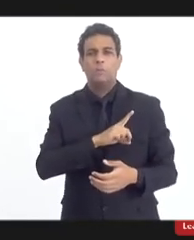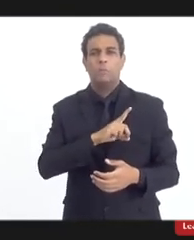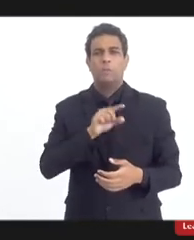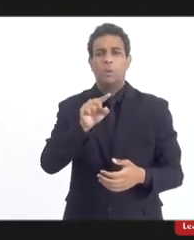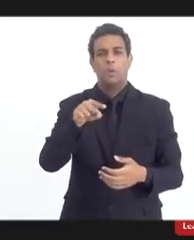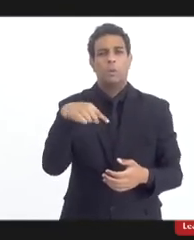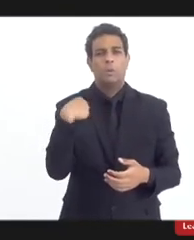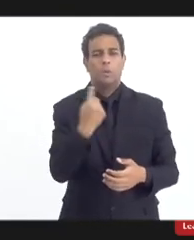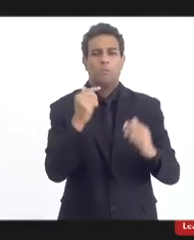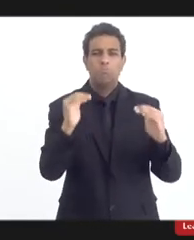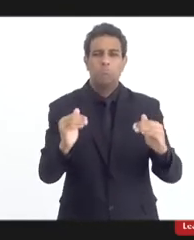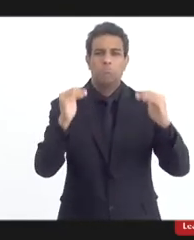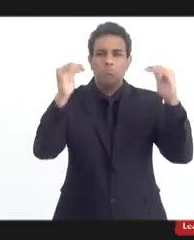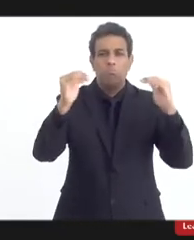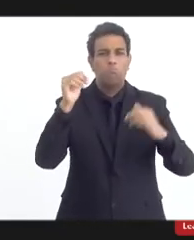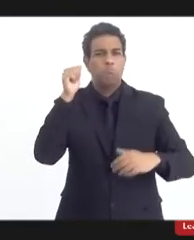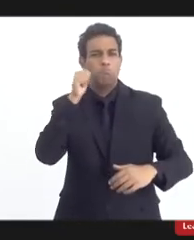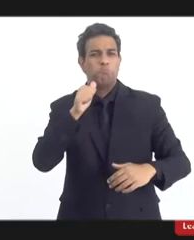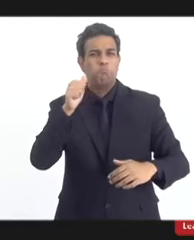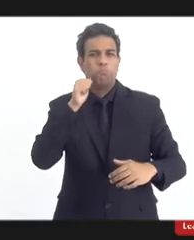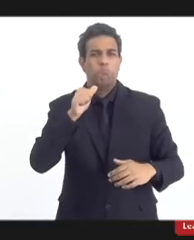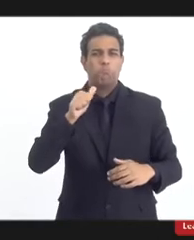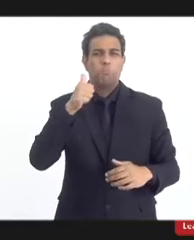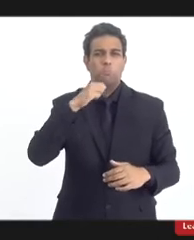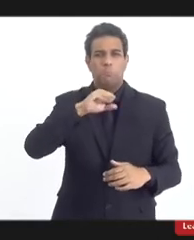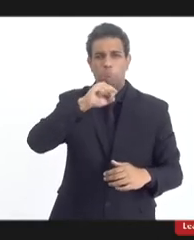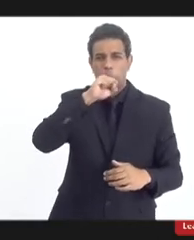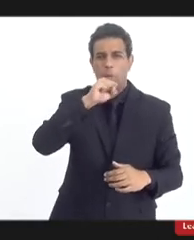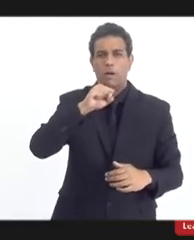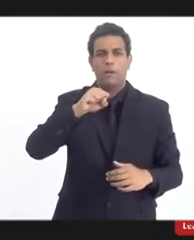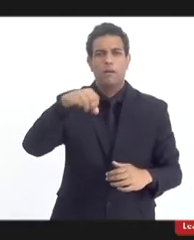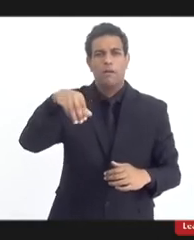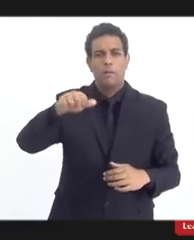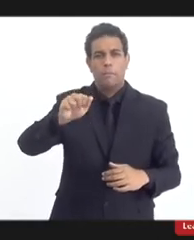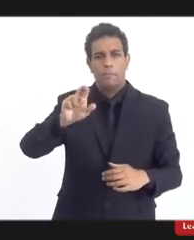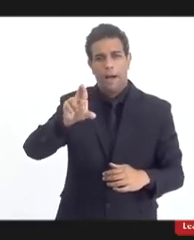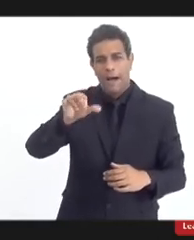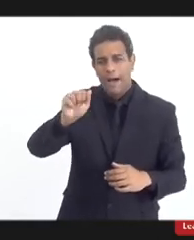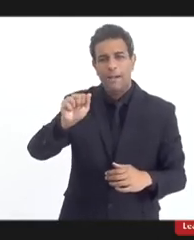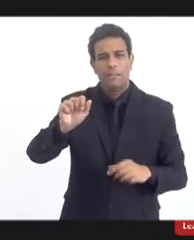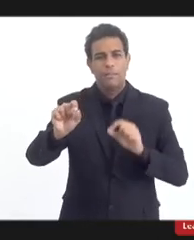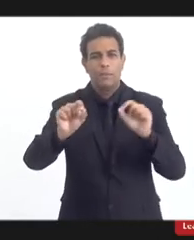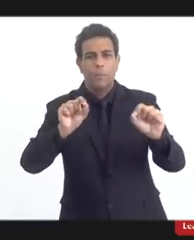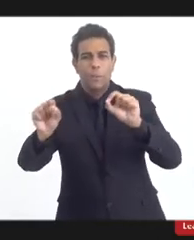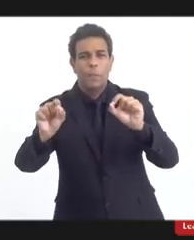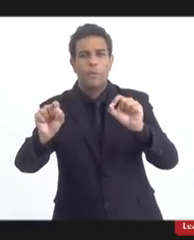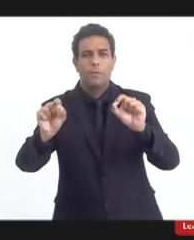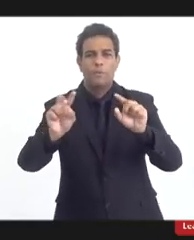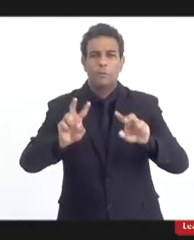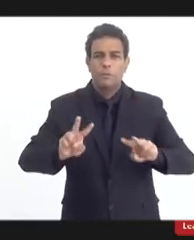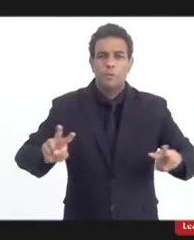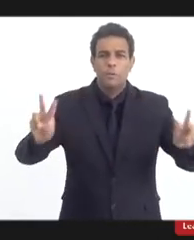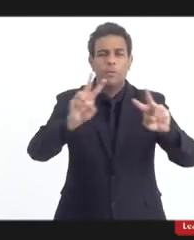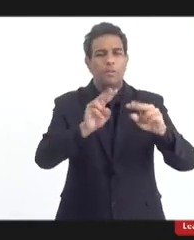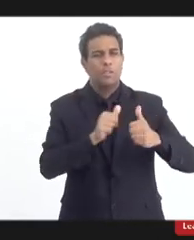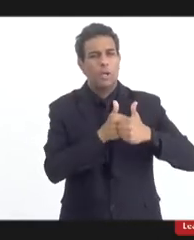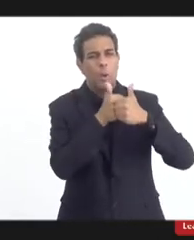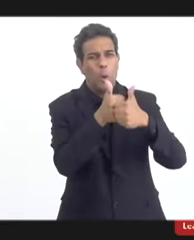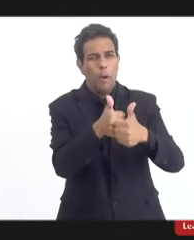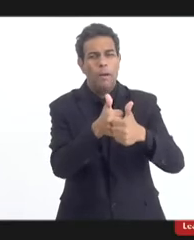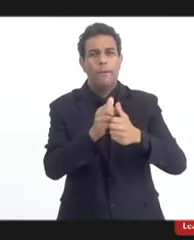sacerdotisas, mãe Marcia de Oia, e todas que nos acompanham,